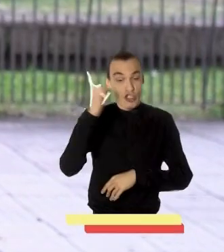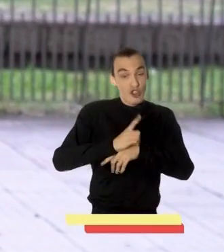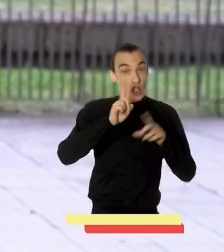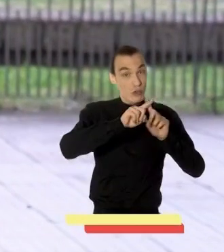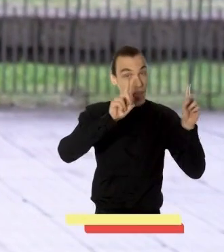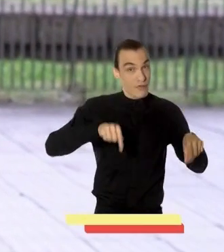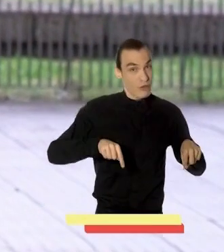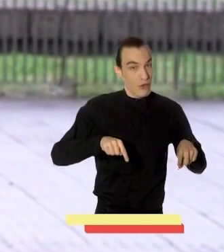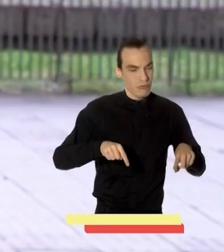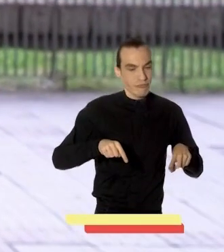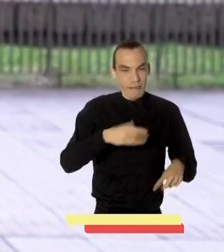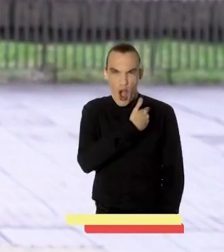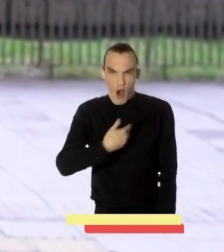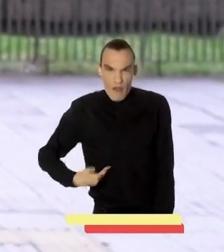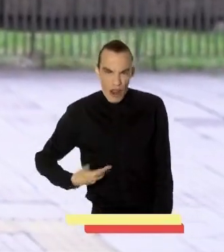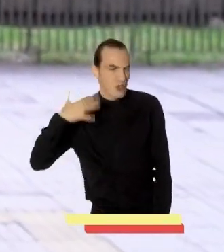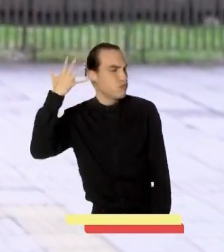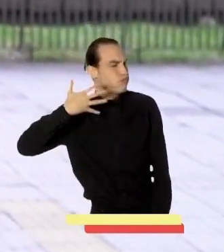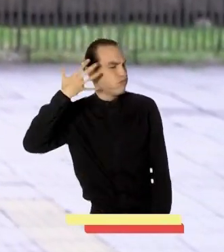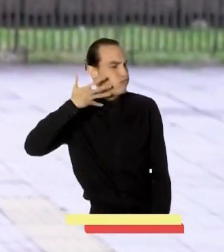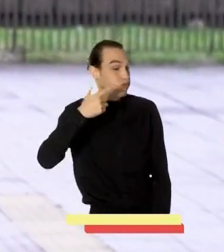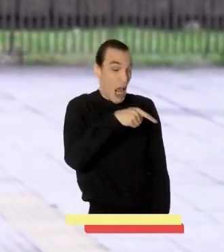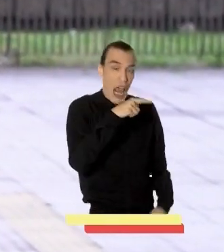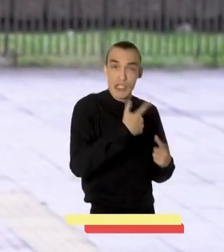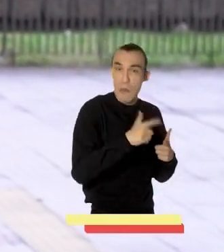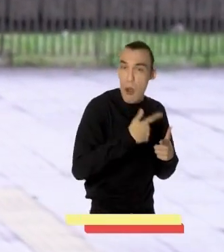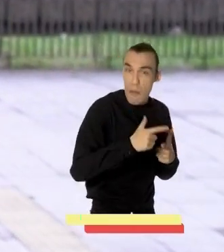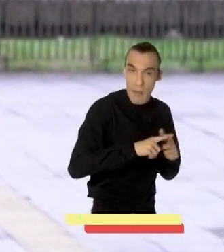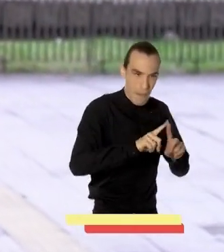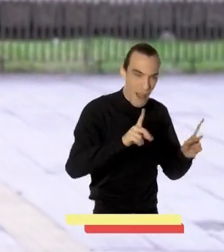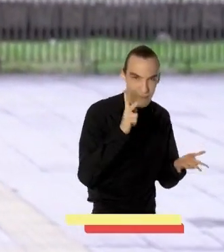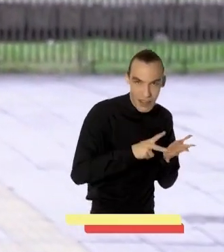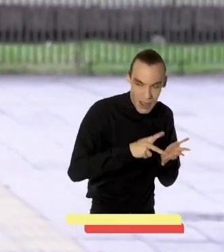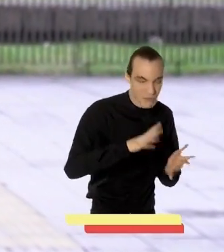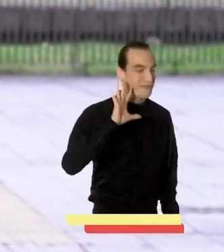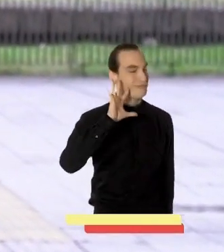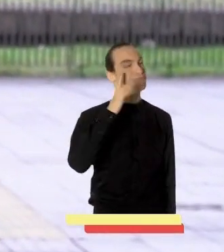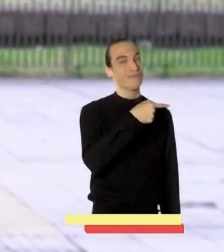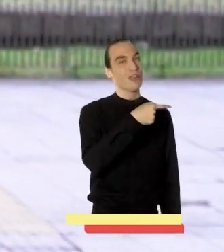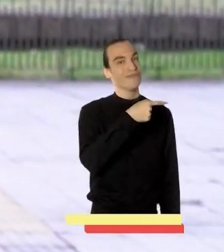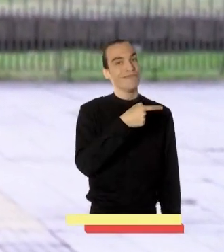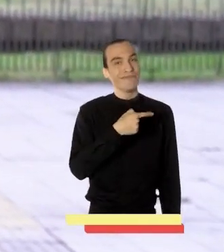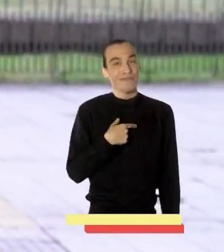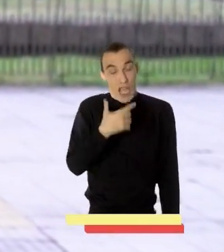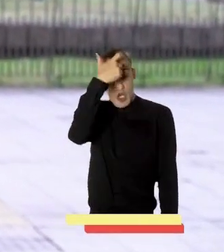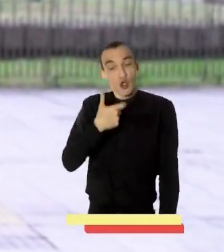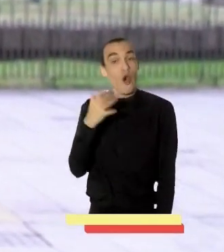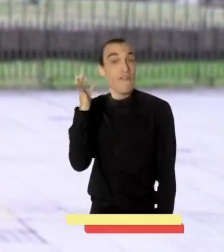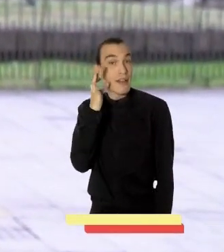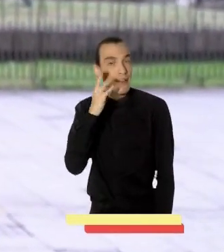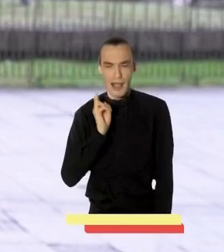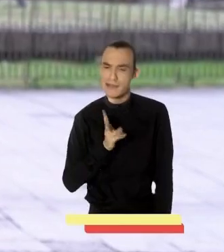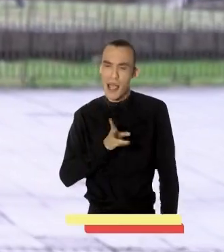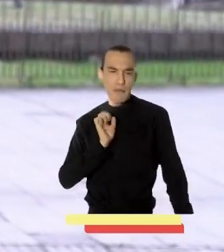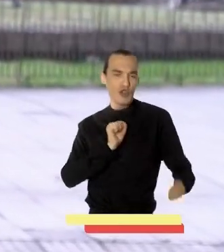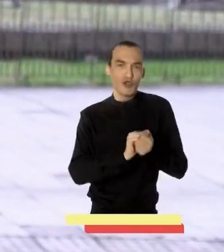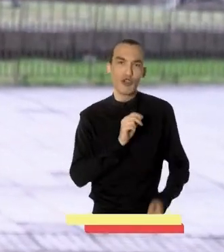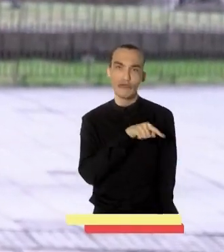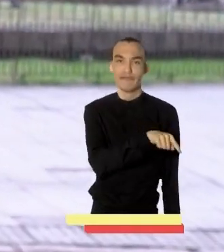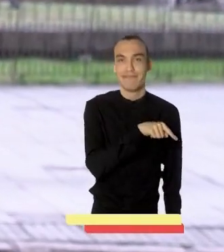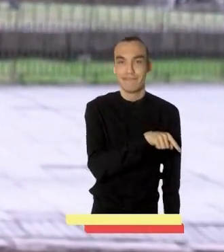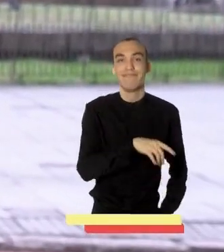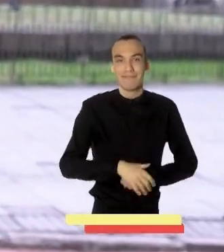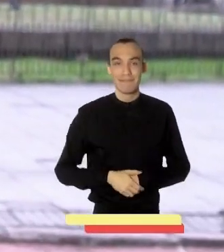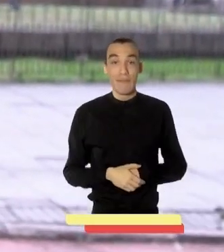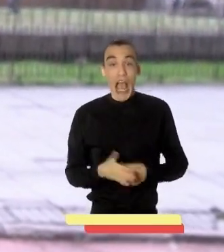Hoje é o dia do servidor público, os governantes e o servidor é o problema, mas na verdade é a solução. Eu sou a Fernanda Melchione e sempre